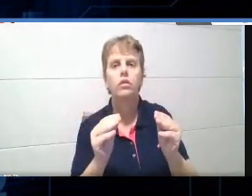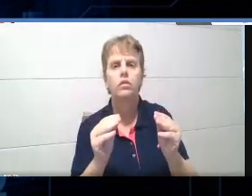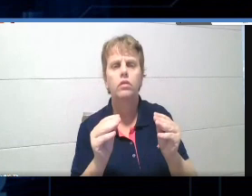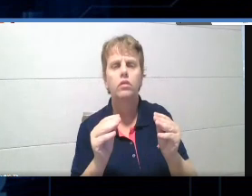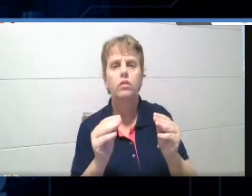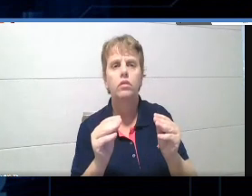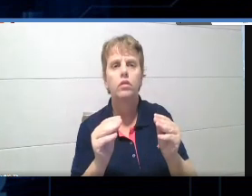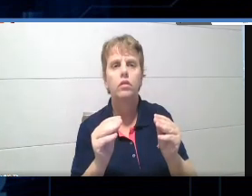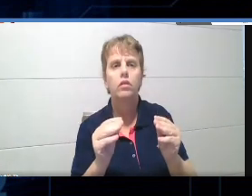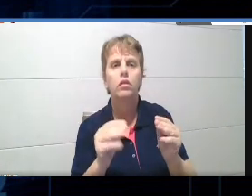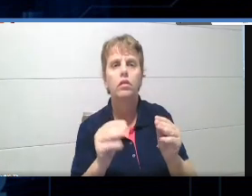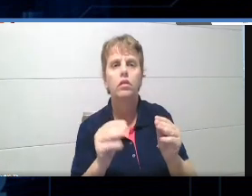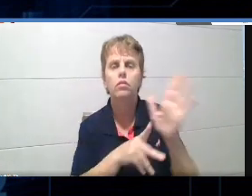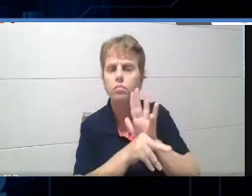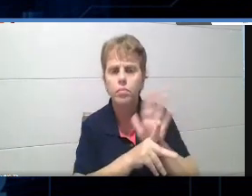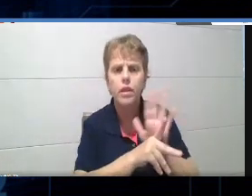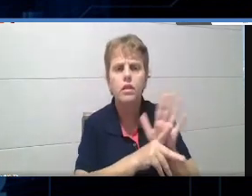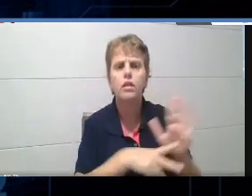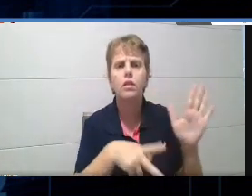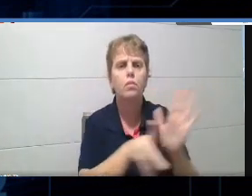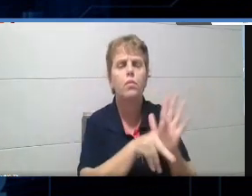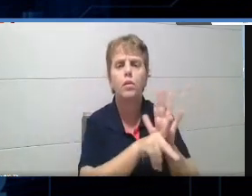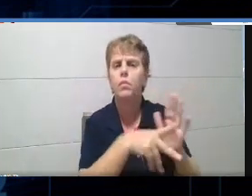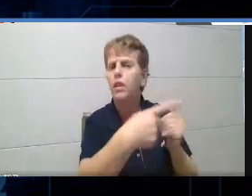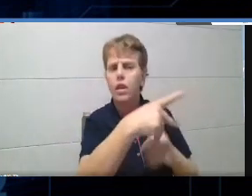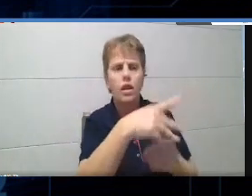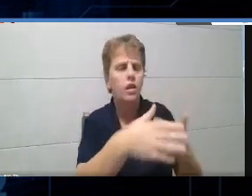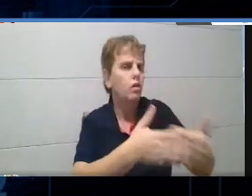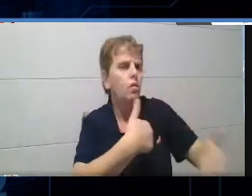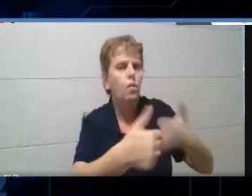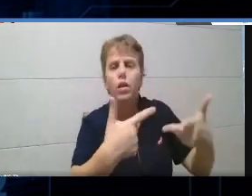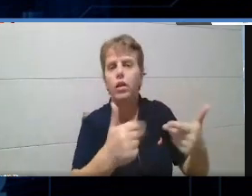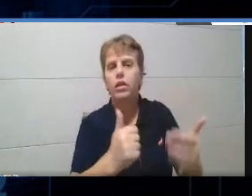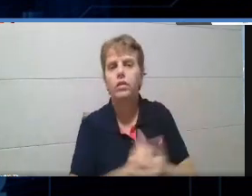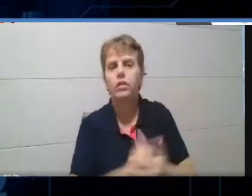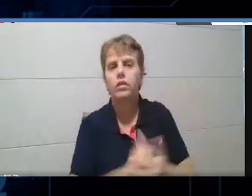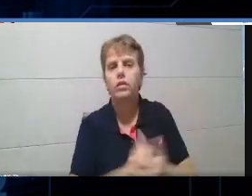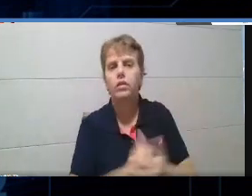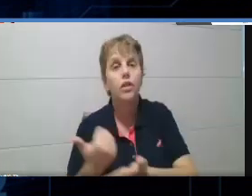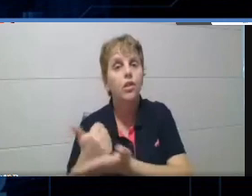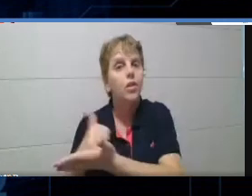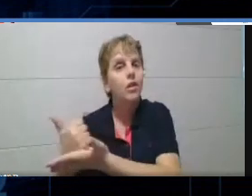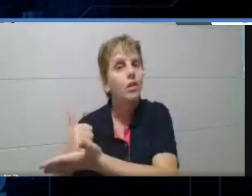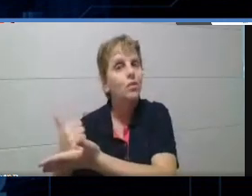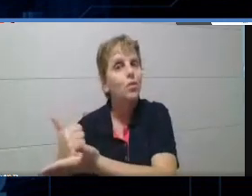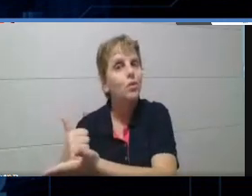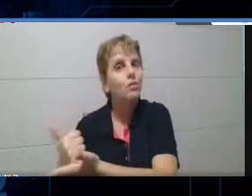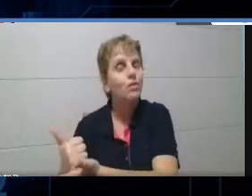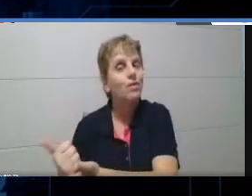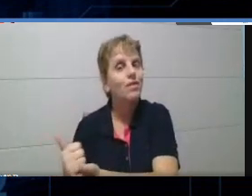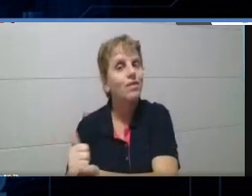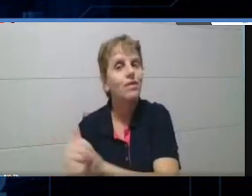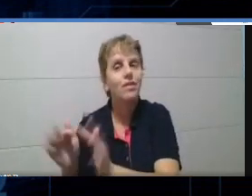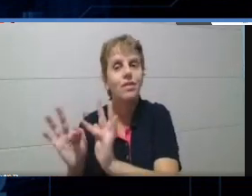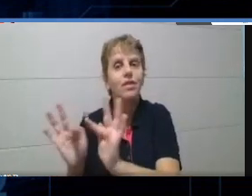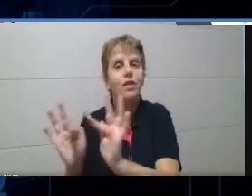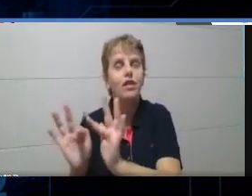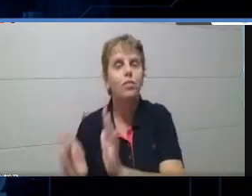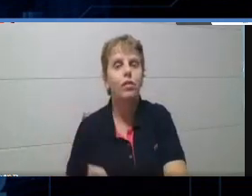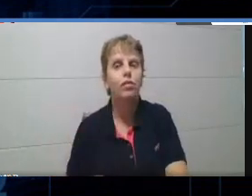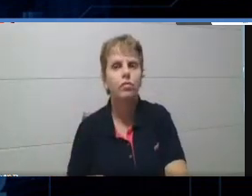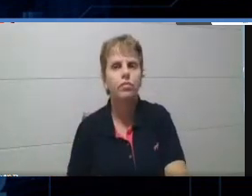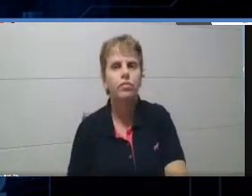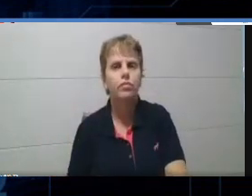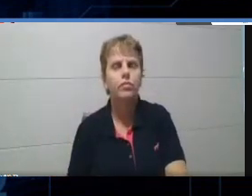que tem essa investigação, pode ser qualquer coisa. E é um jogo do stop, entende? Aquele jogo que a gente fazia, e eles, aí eu primeiro